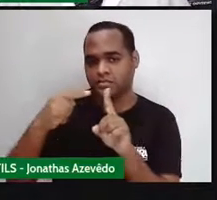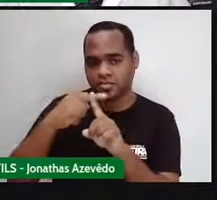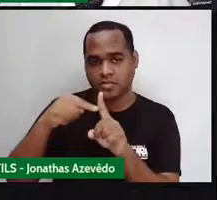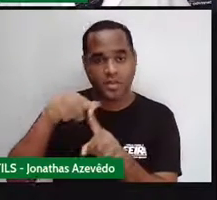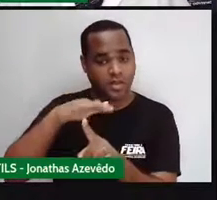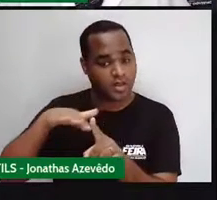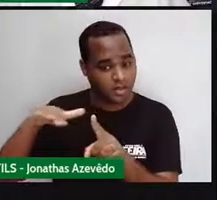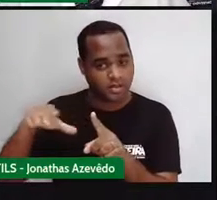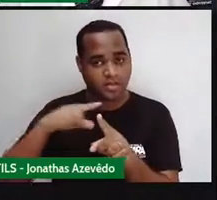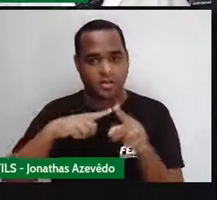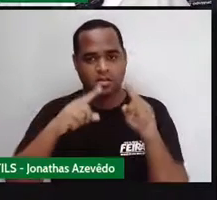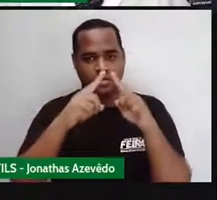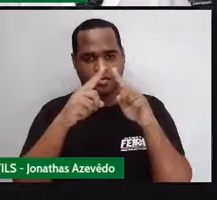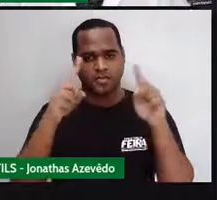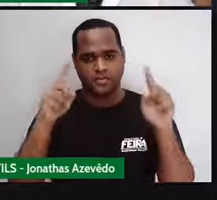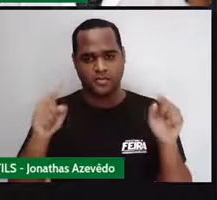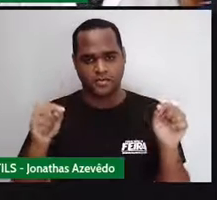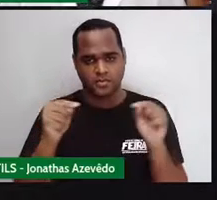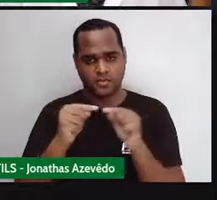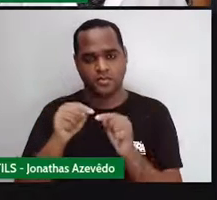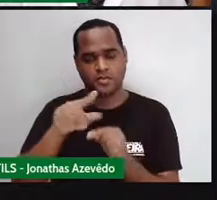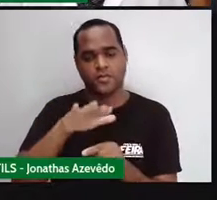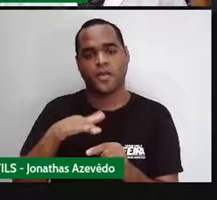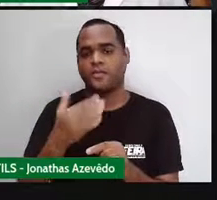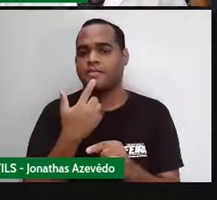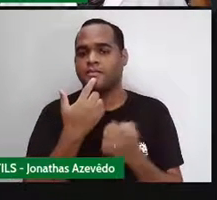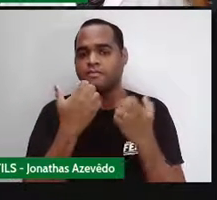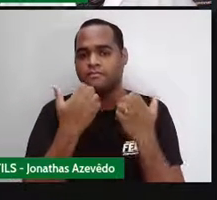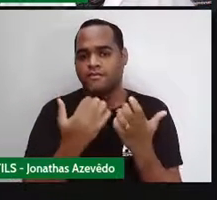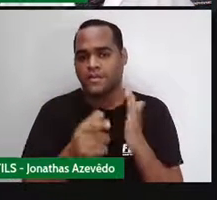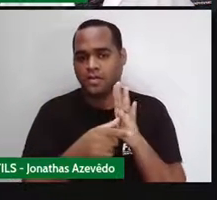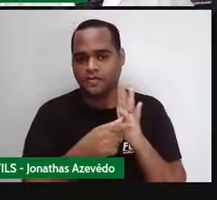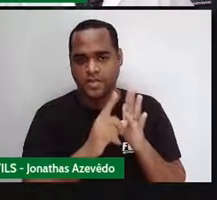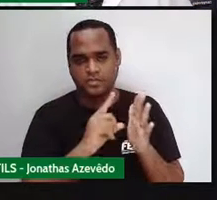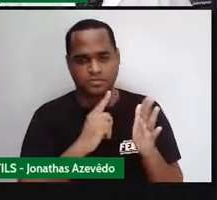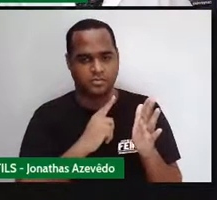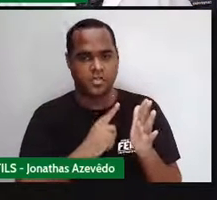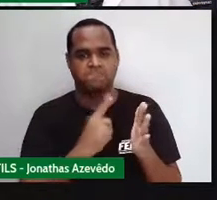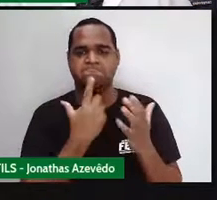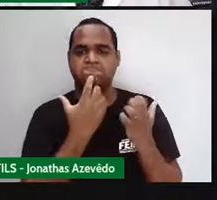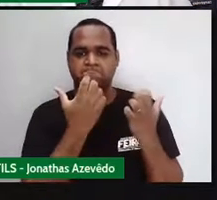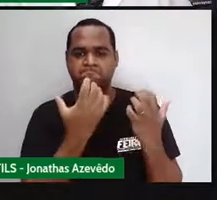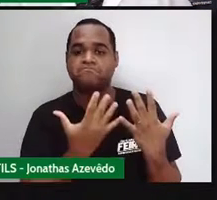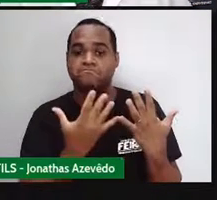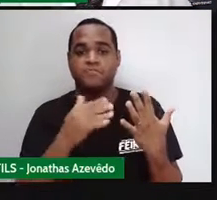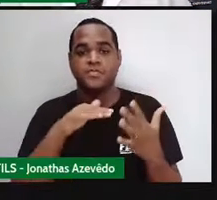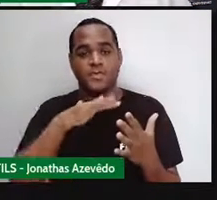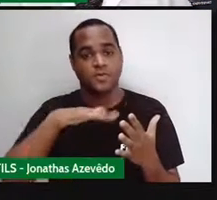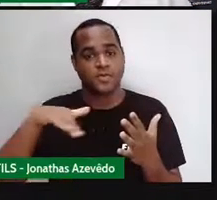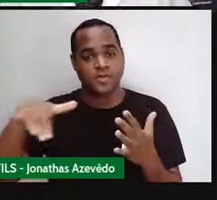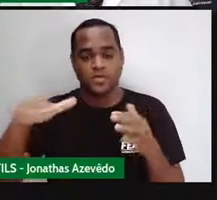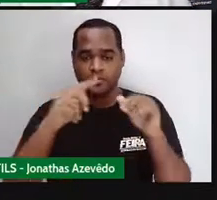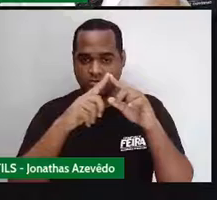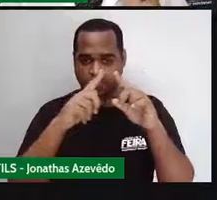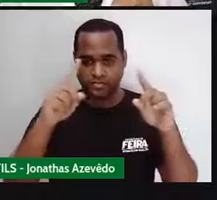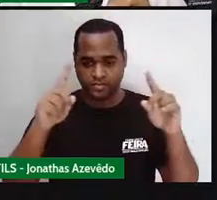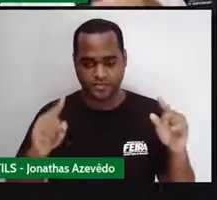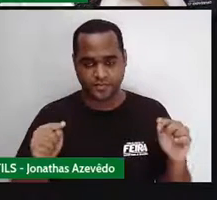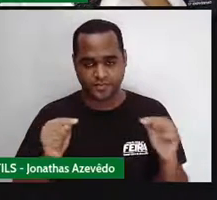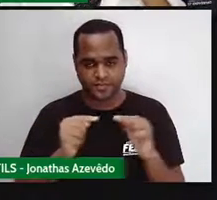da área do retângulo. A gente acabou de ver isso. O retângulo que o contém